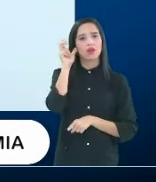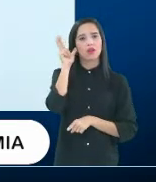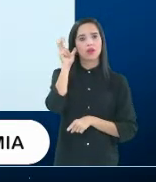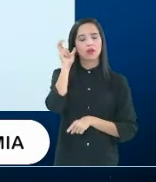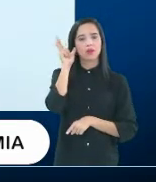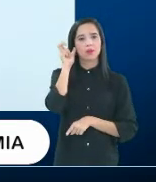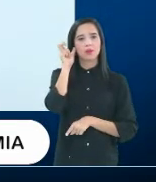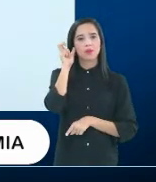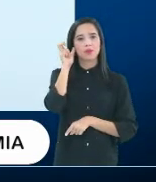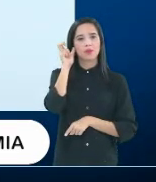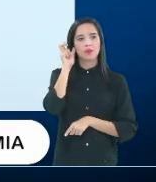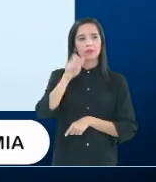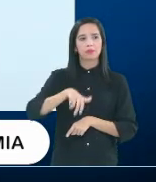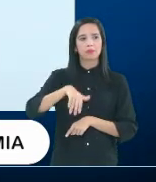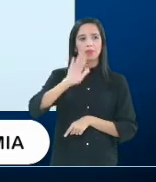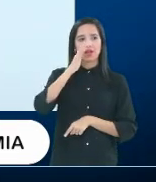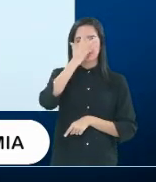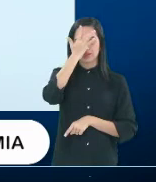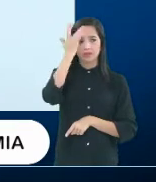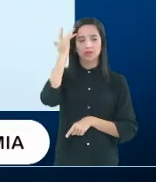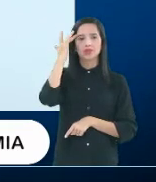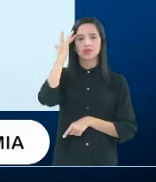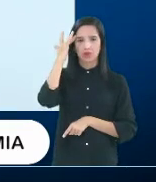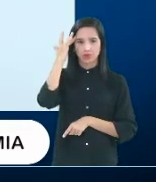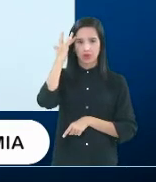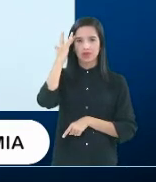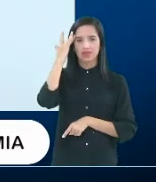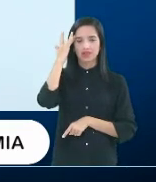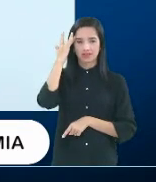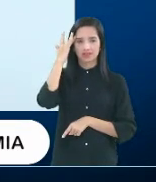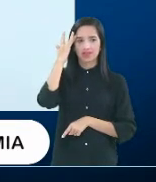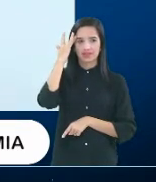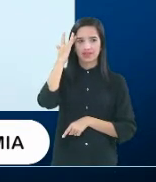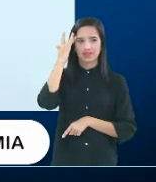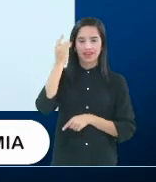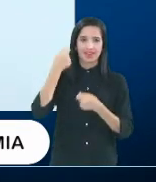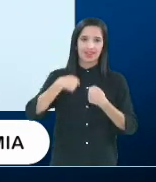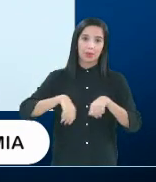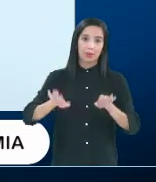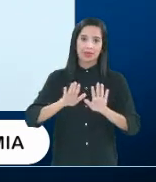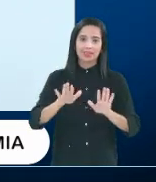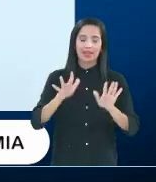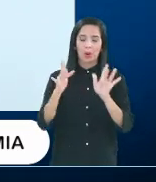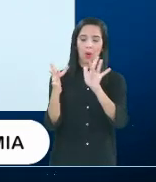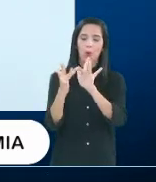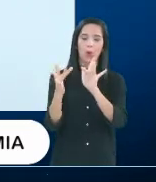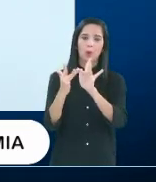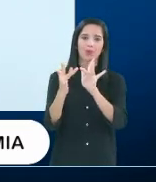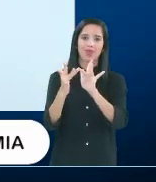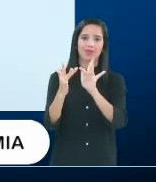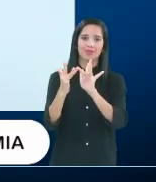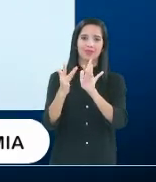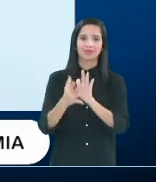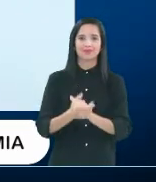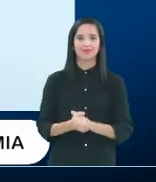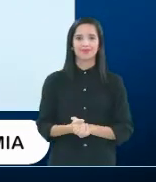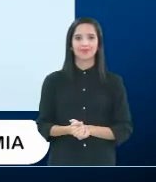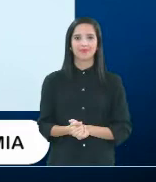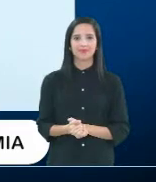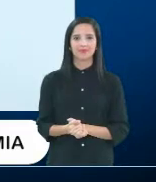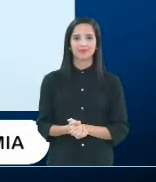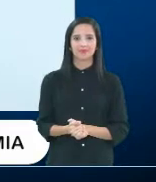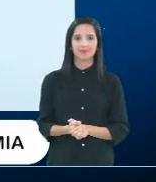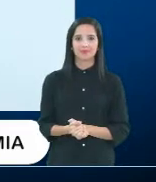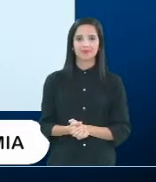para mais pessoas e sem o contato físico necessário nesse momento. Bom,